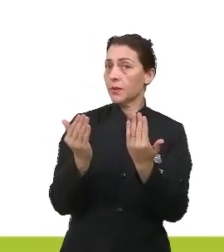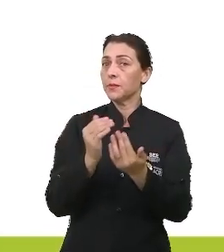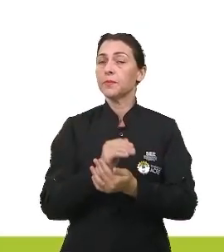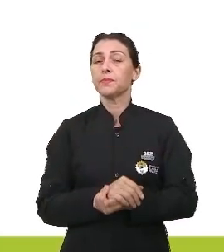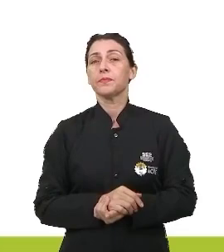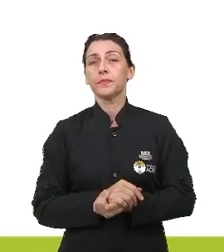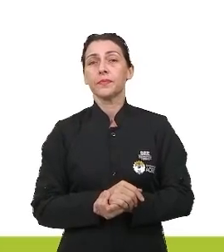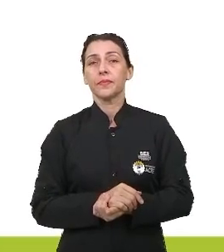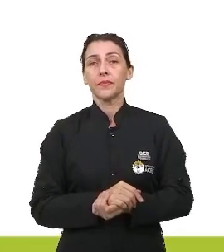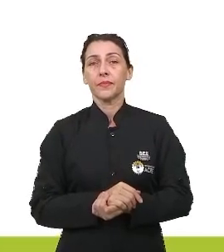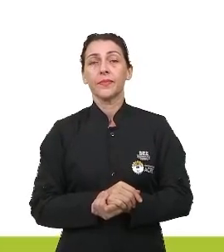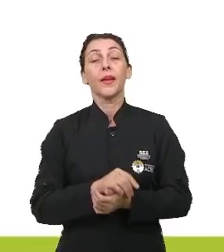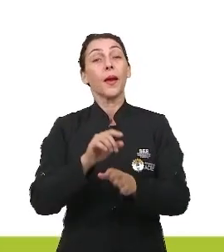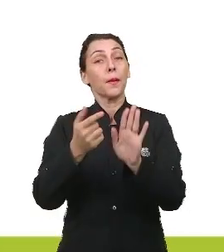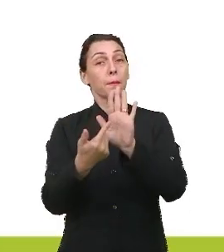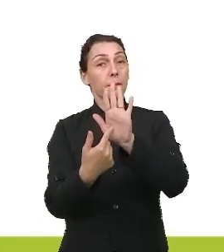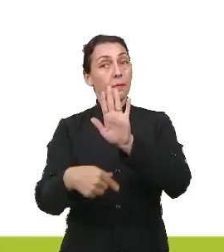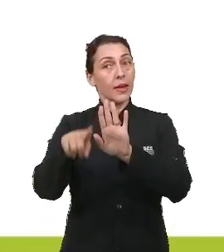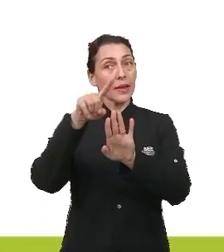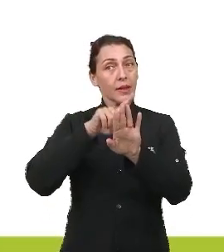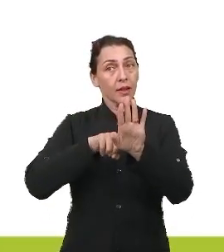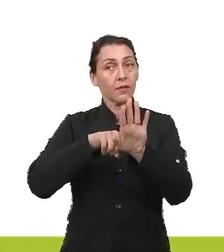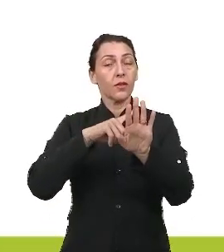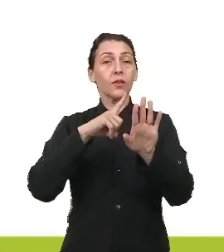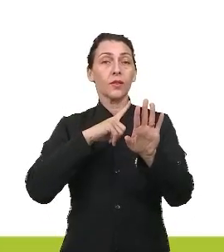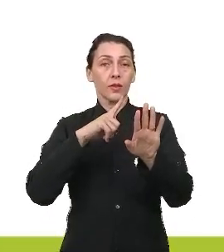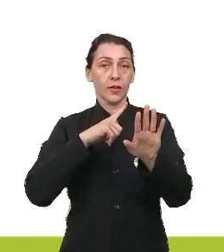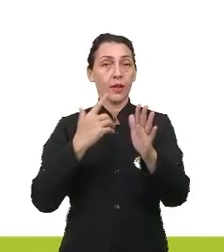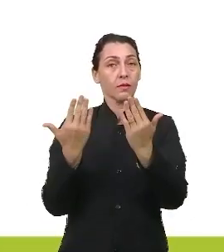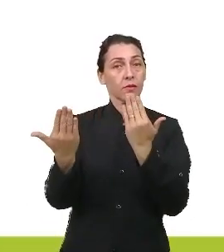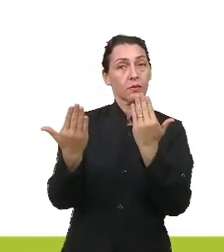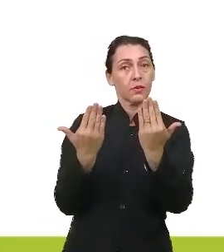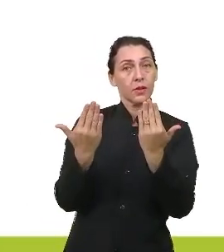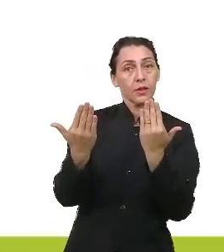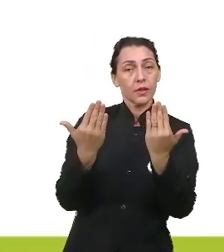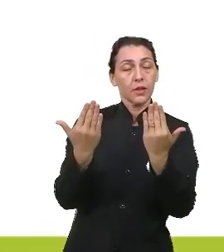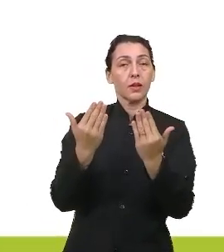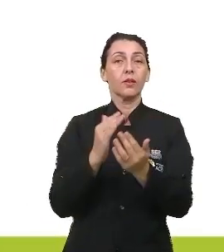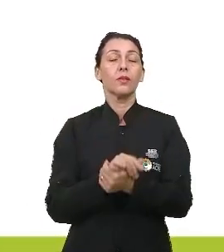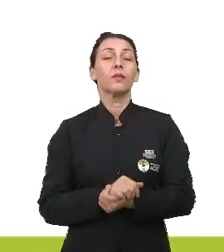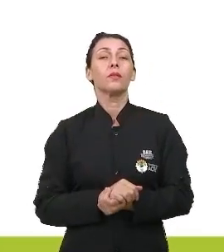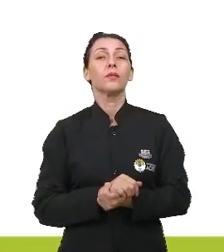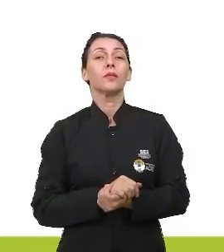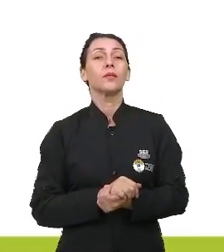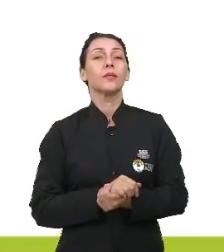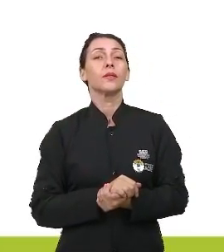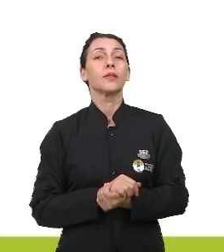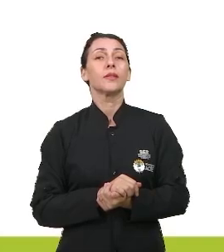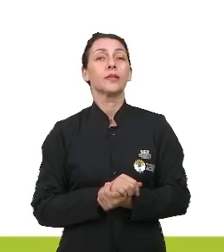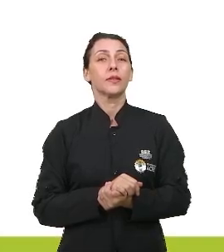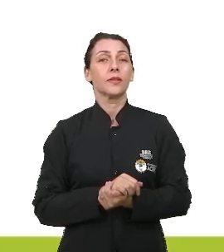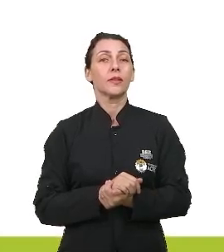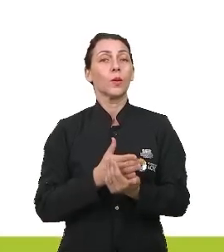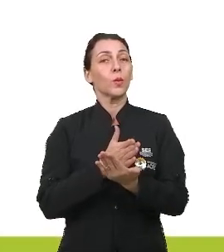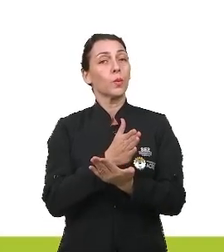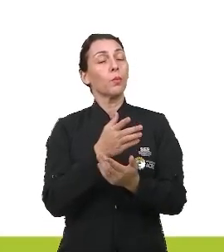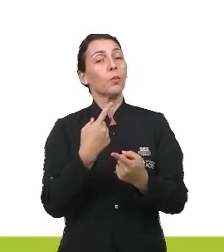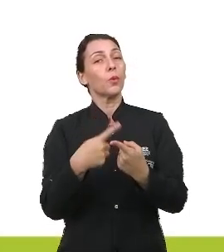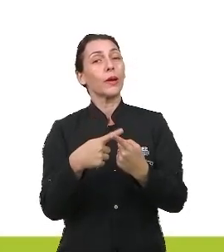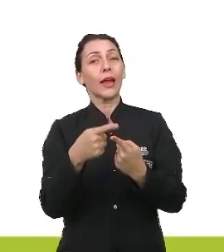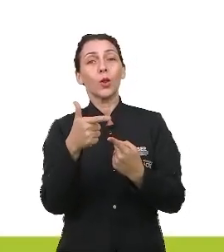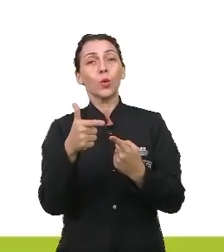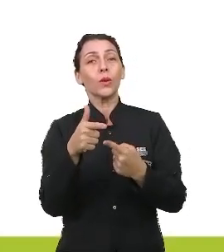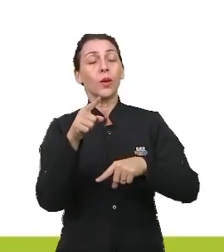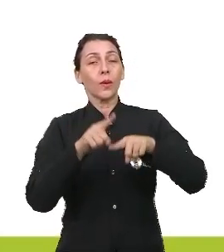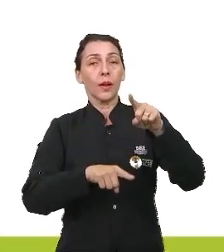Na metáfora, eu tenho essa comparação de forma indireta, sem o elemento.